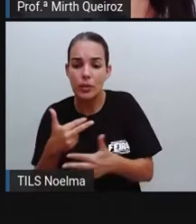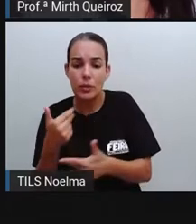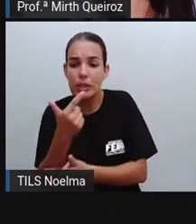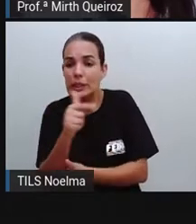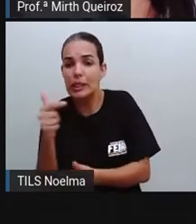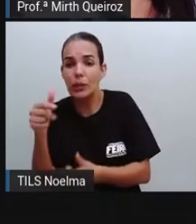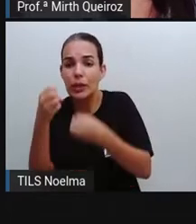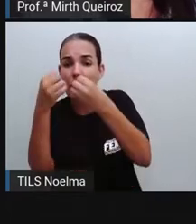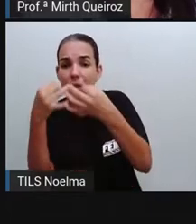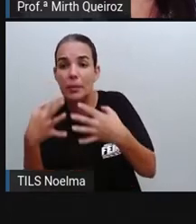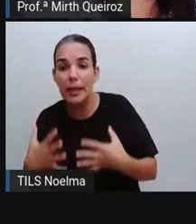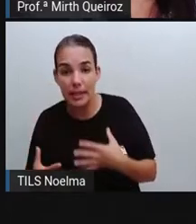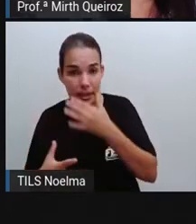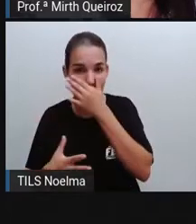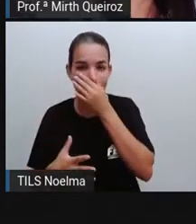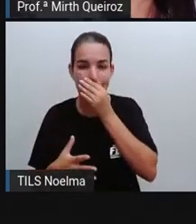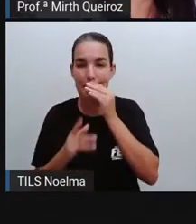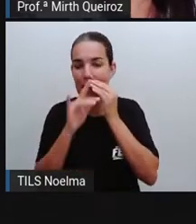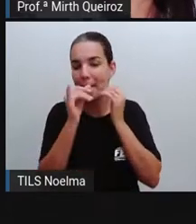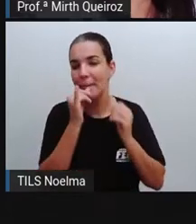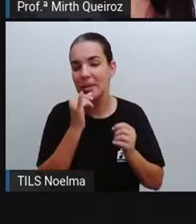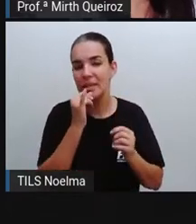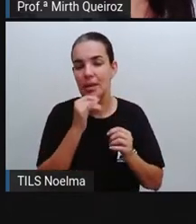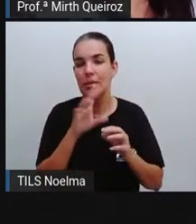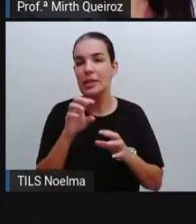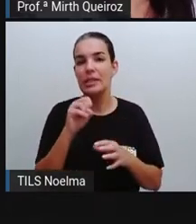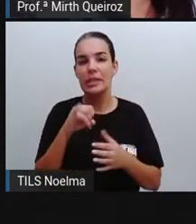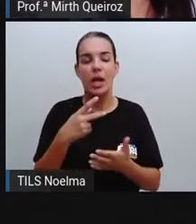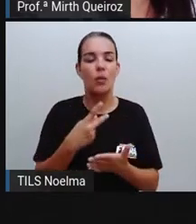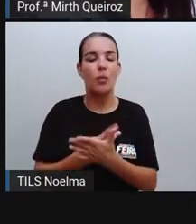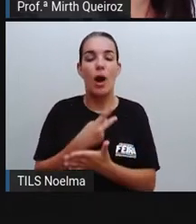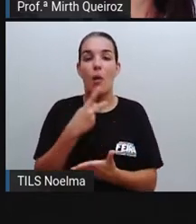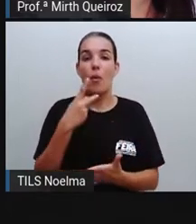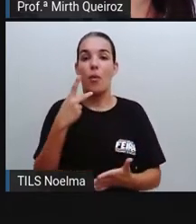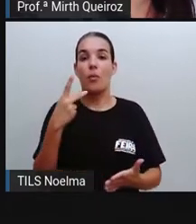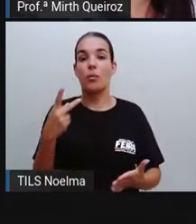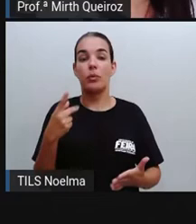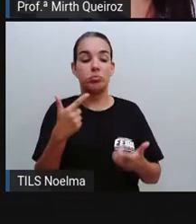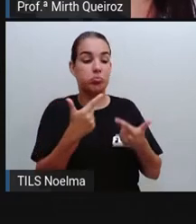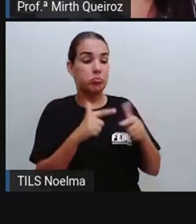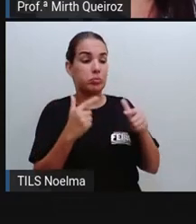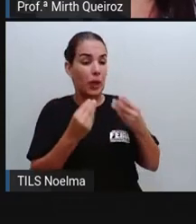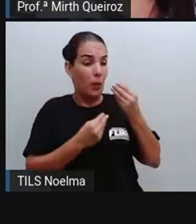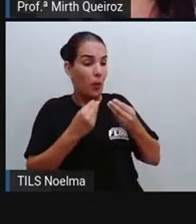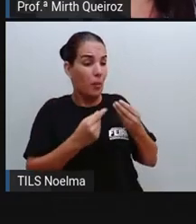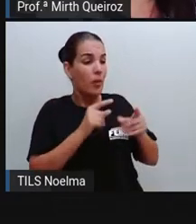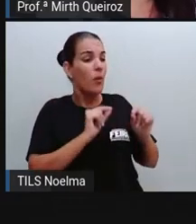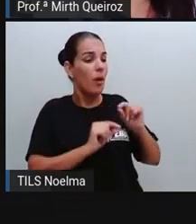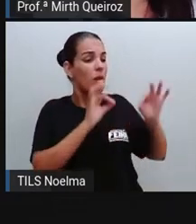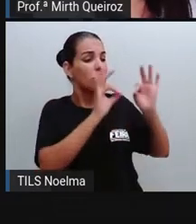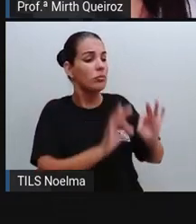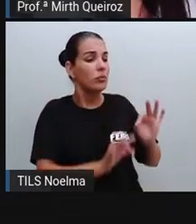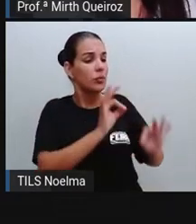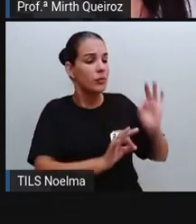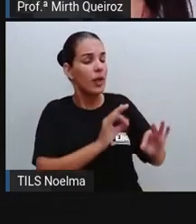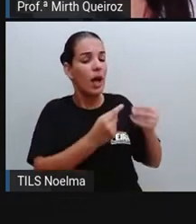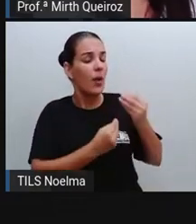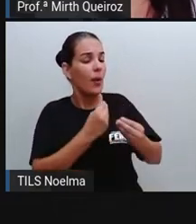ao surgimento aí de uma situação, né? Injustificável aos olhos